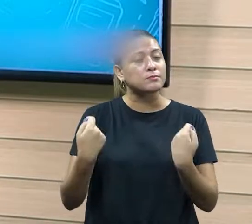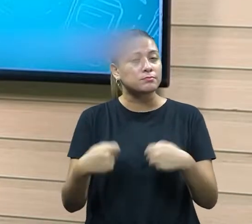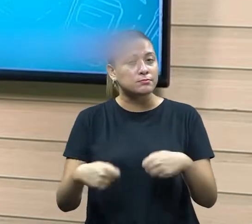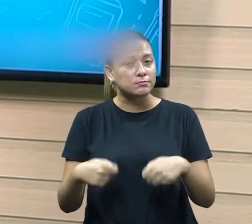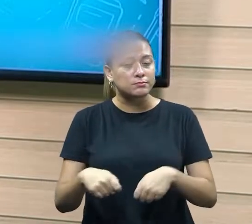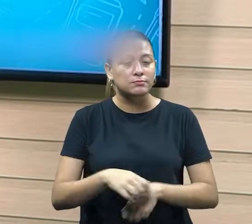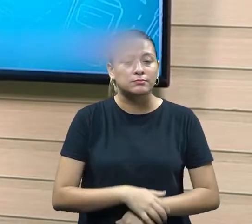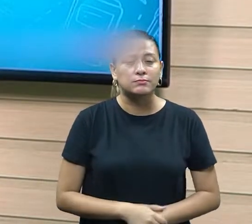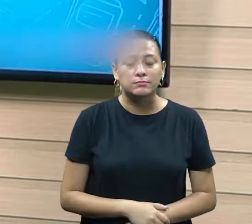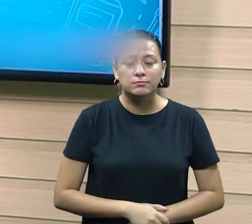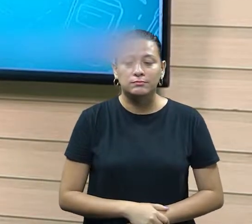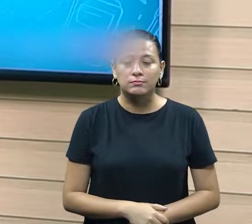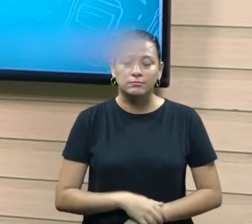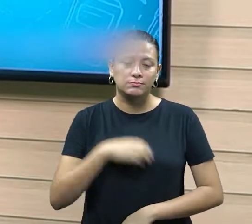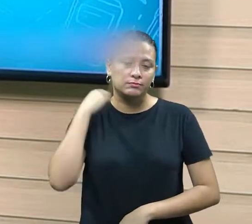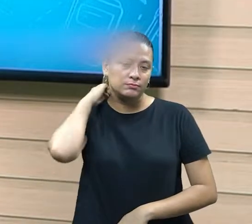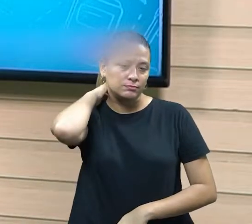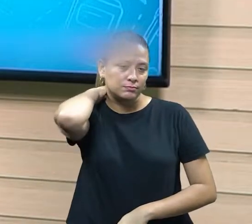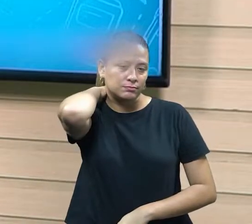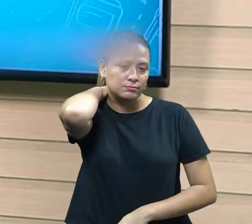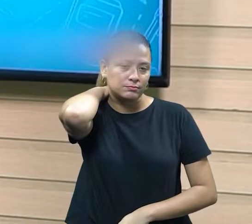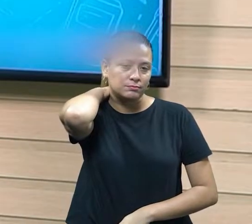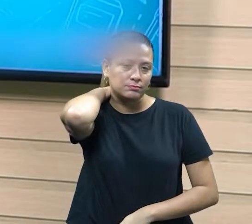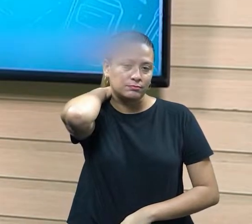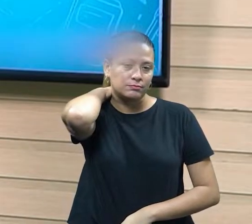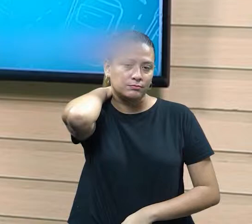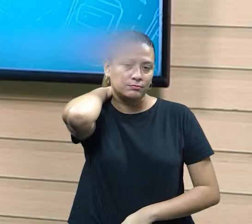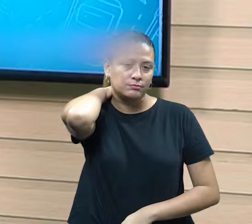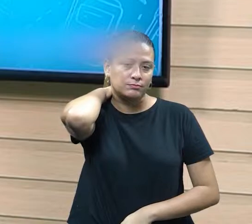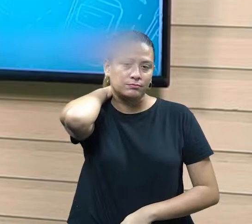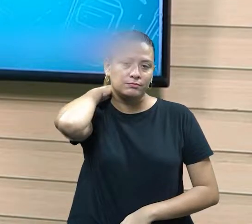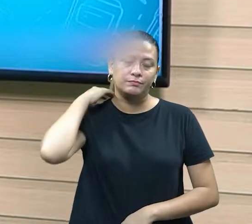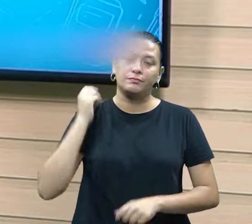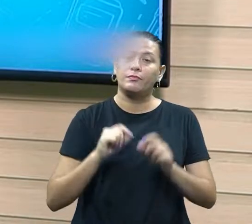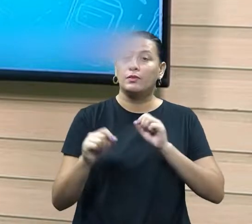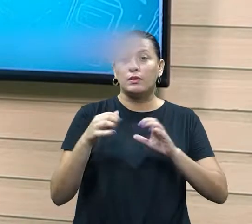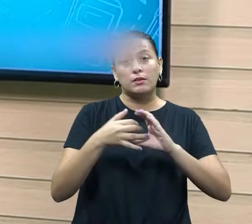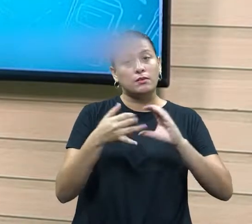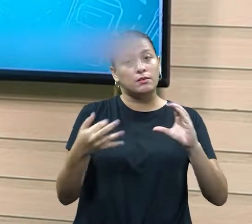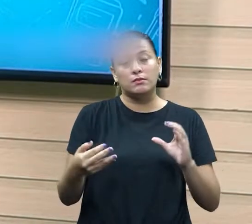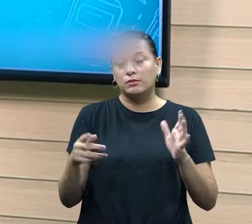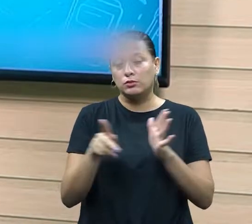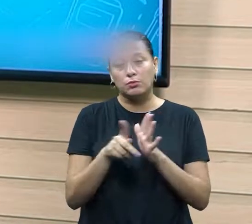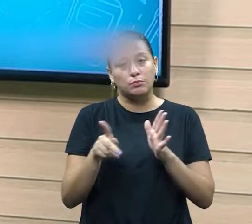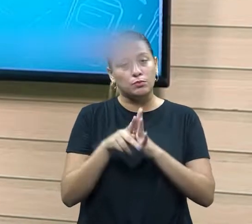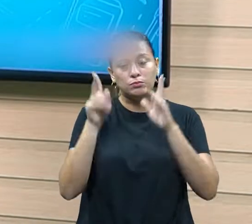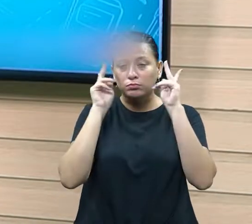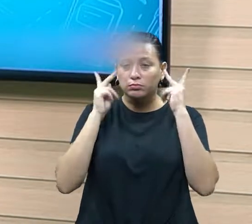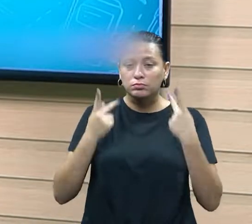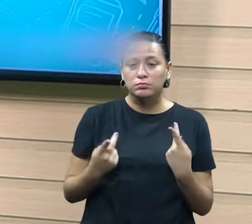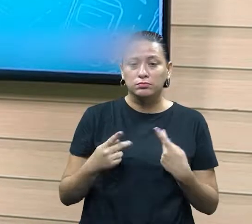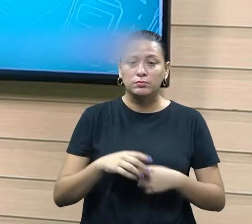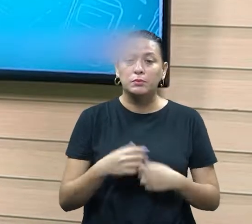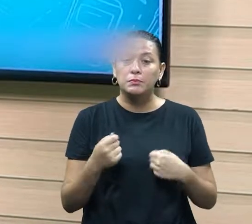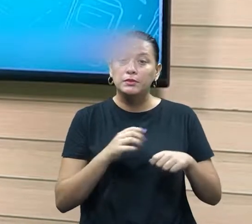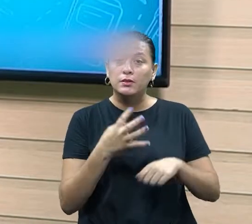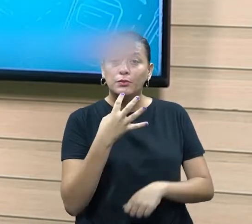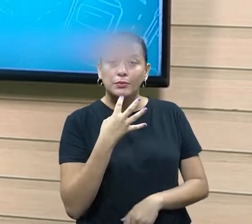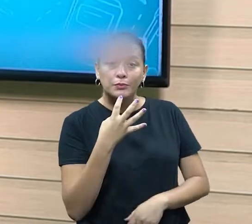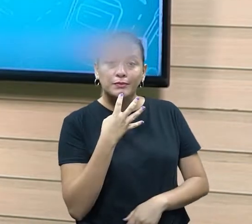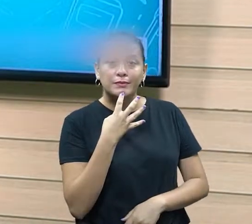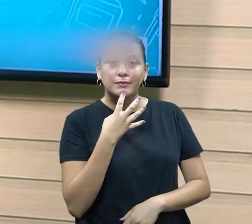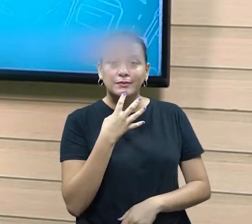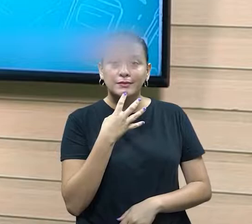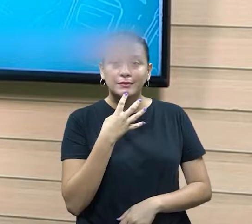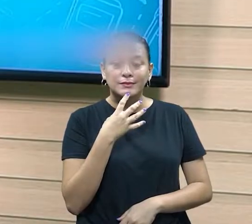bem claro. Então, o que nós observamos que são características humanas, né? Então, gente precisa saber trabalhar,